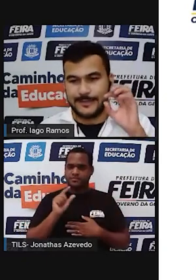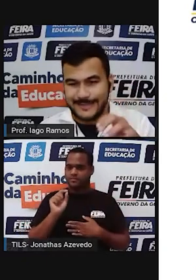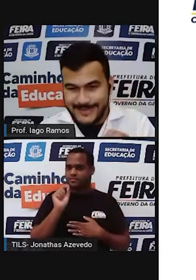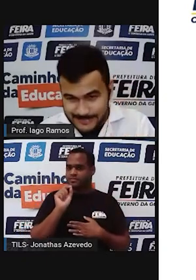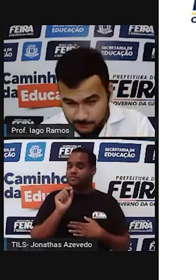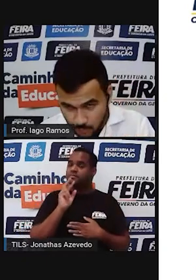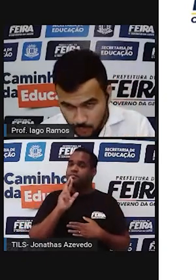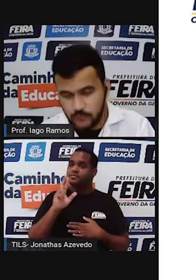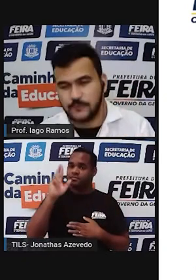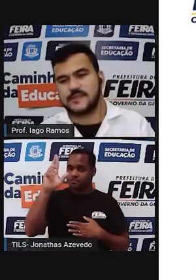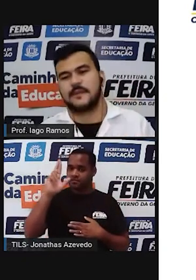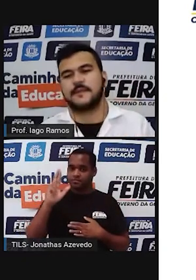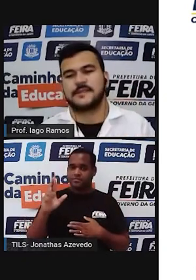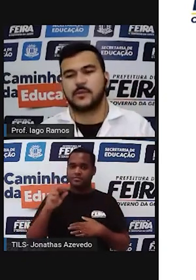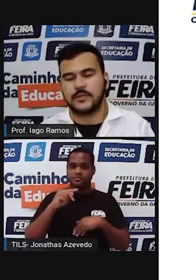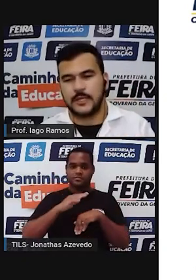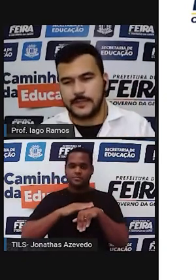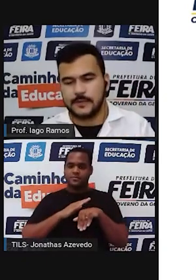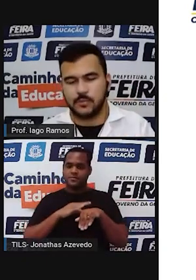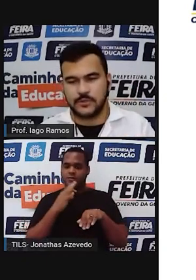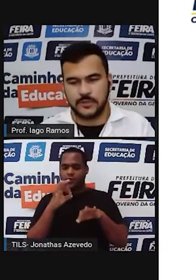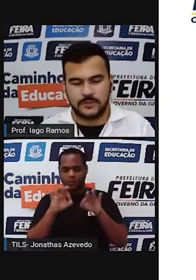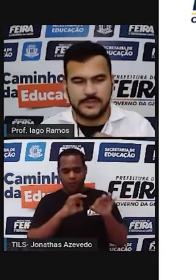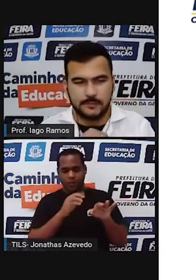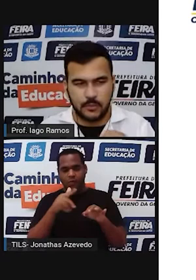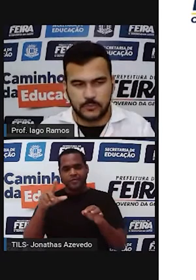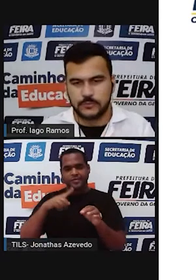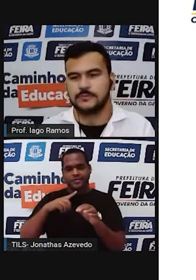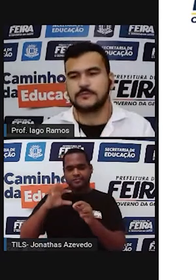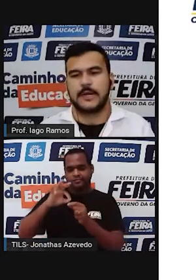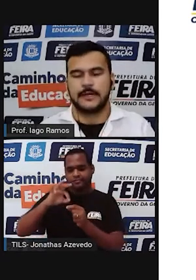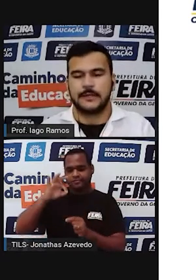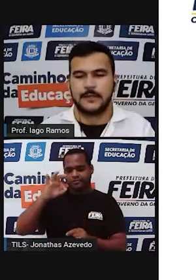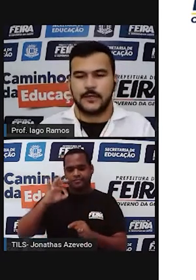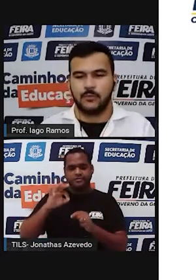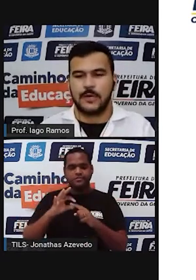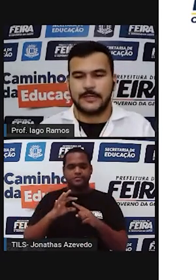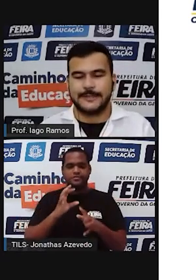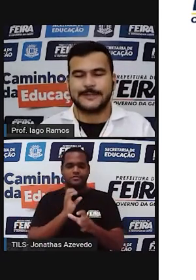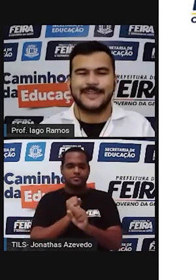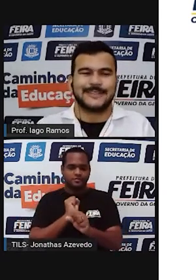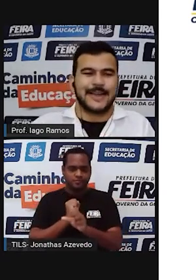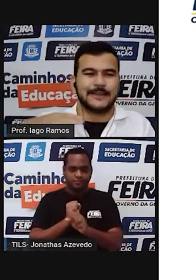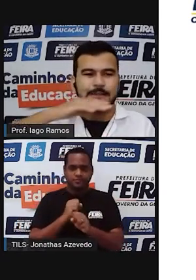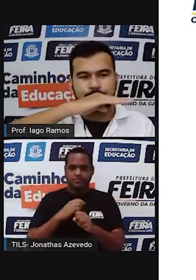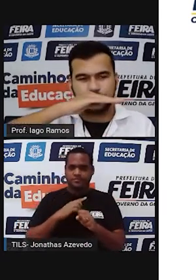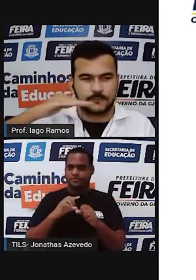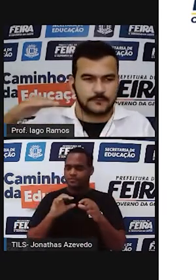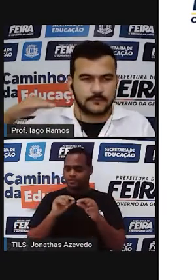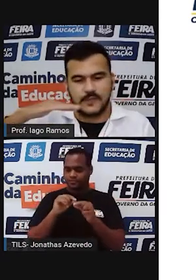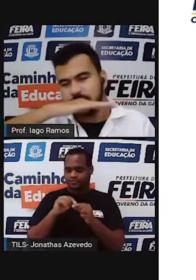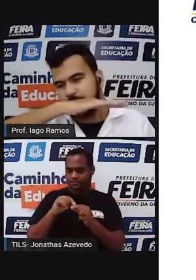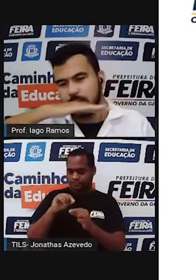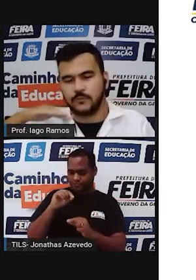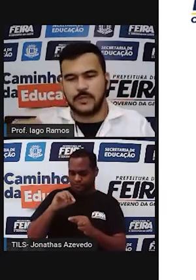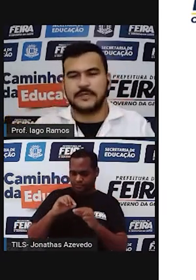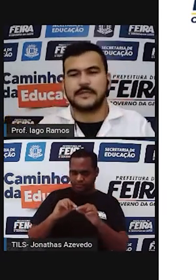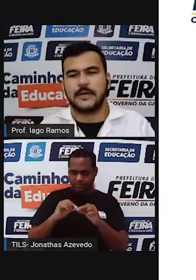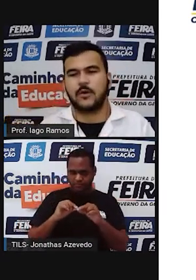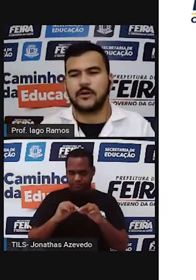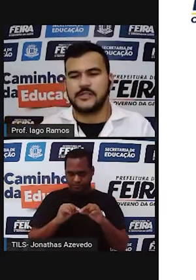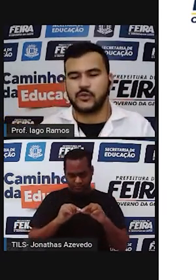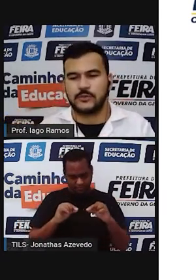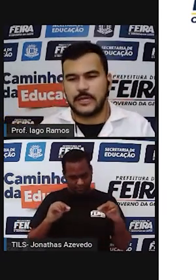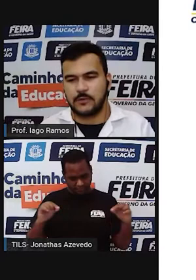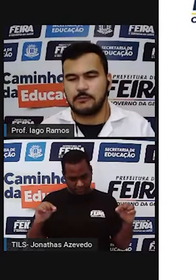aí. Nesse ponto, você vai fazer outra linha, puxando desse ponto, tá? Uma linha deitada, certo? Uma